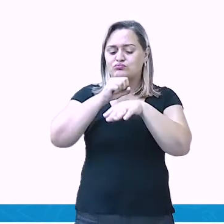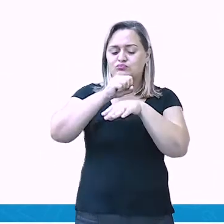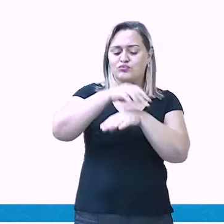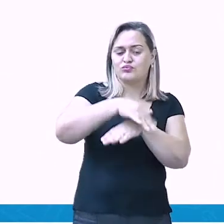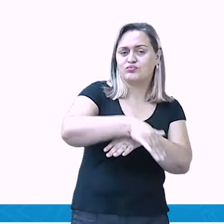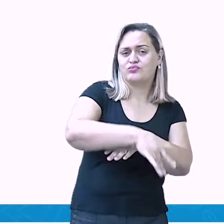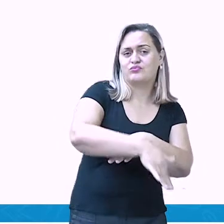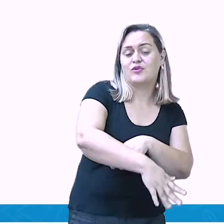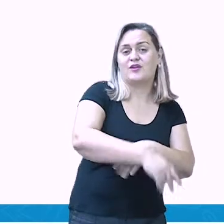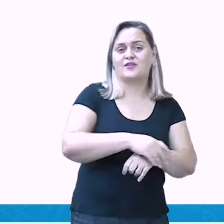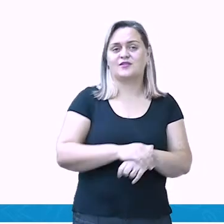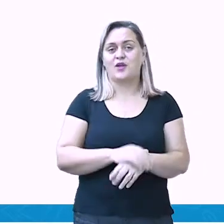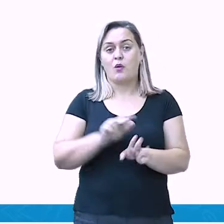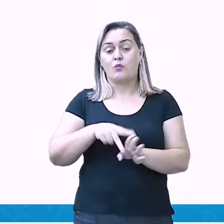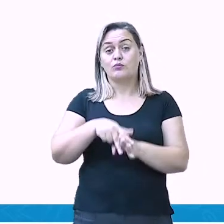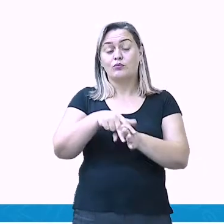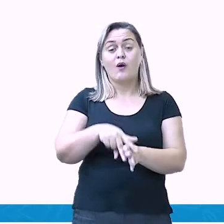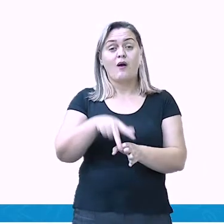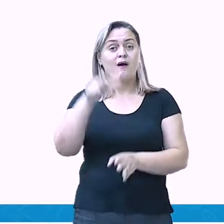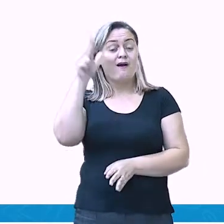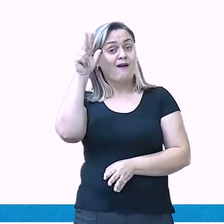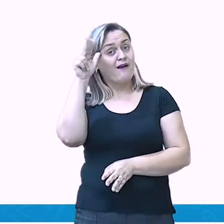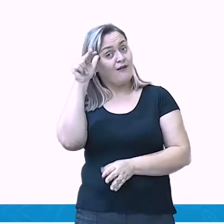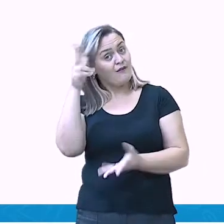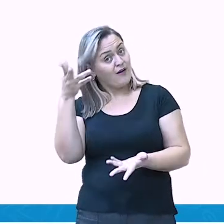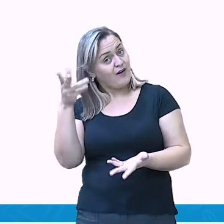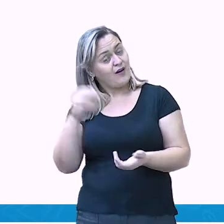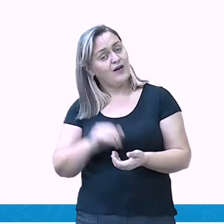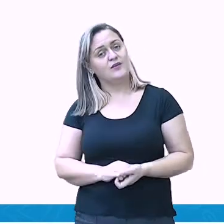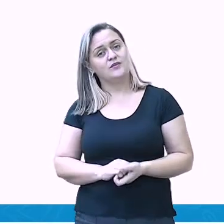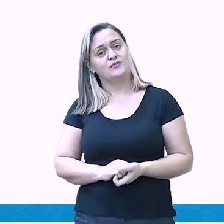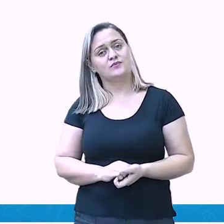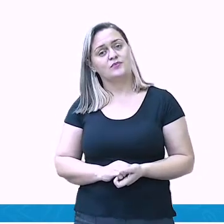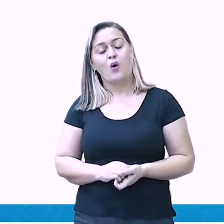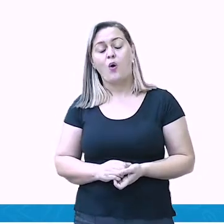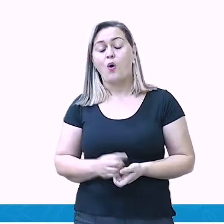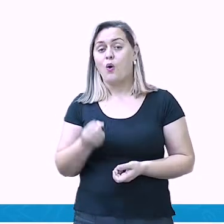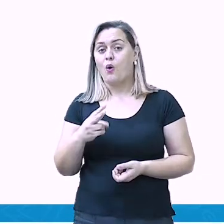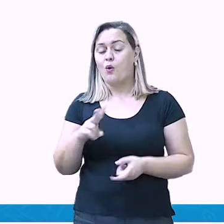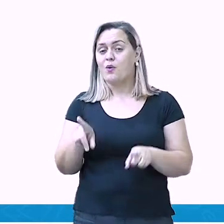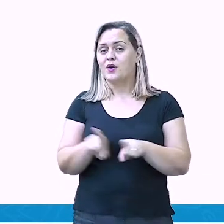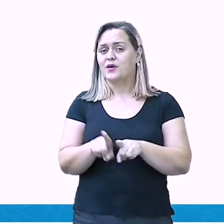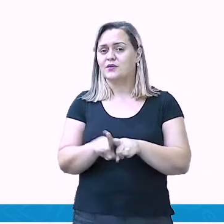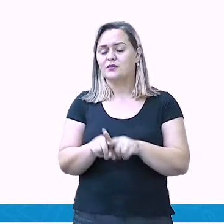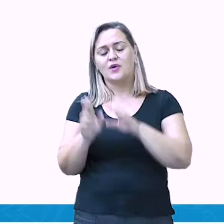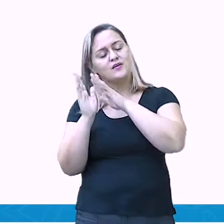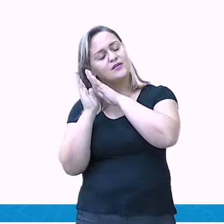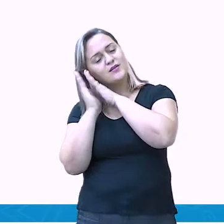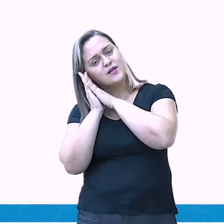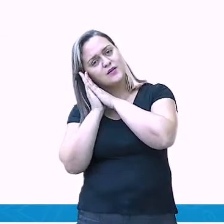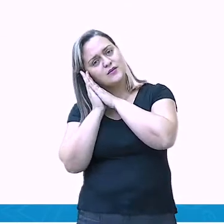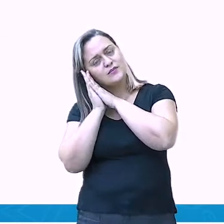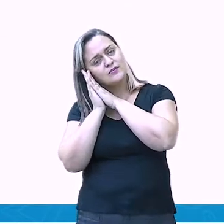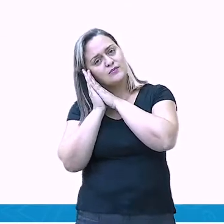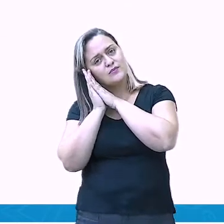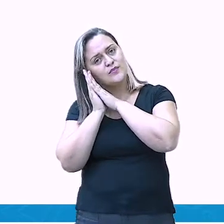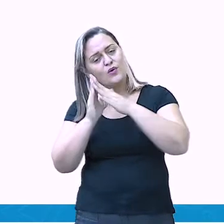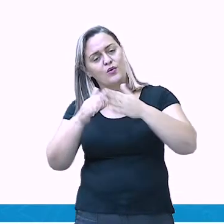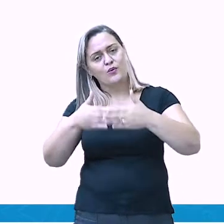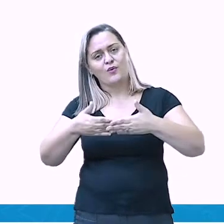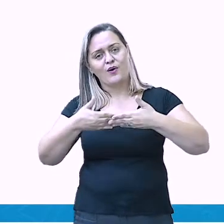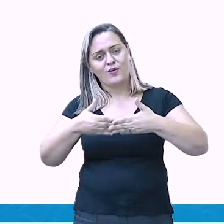a cavalo, não é mesmo? Ou apenas deitam ali numa rede e isso são as coisas para se